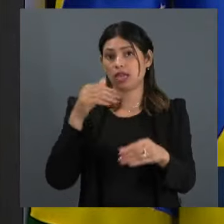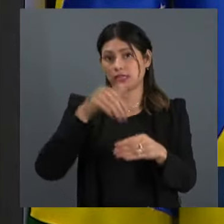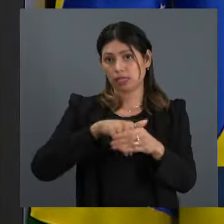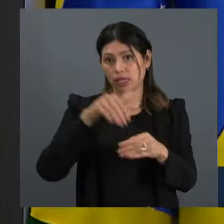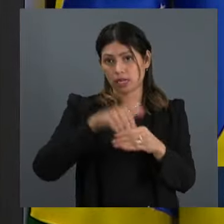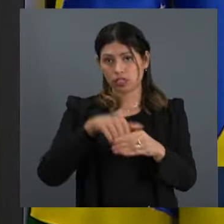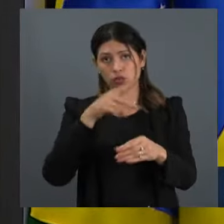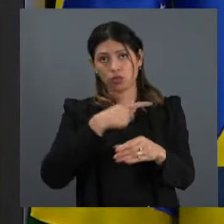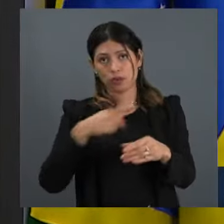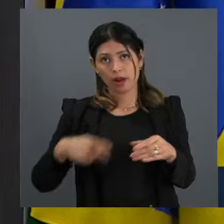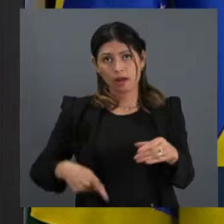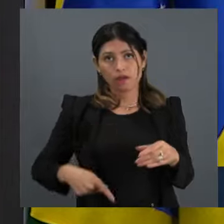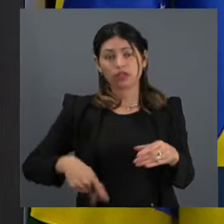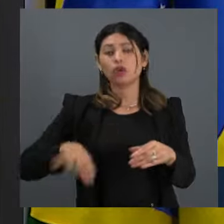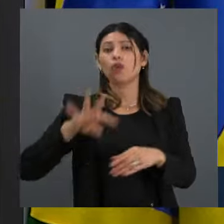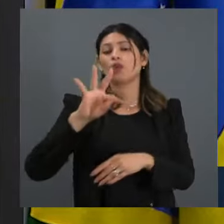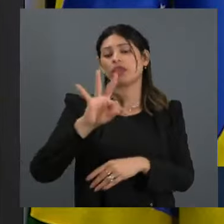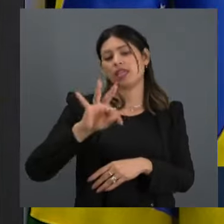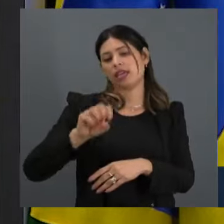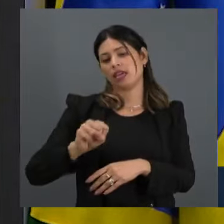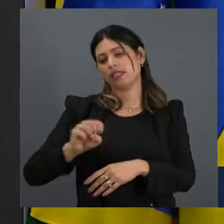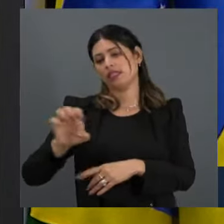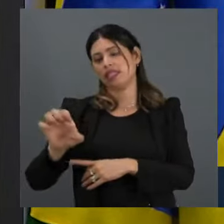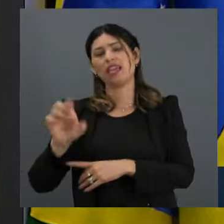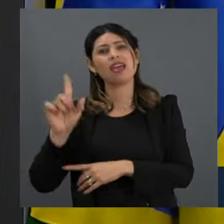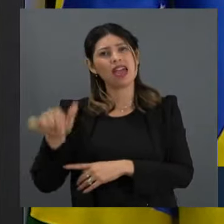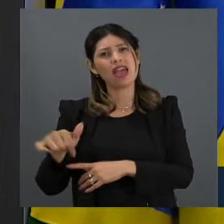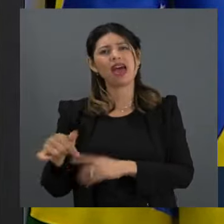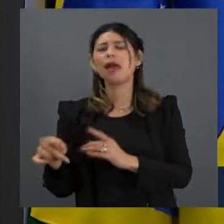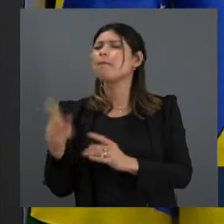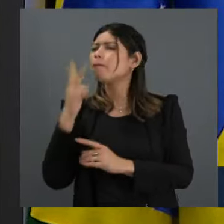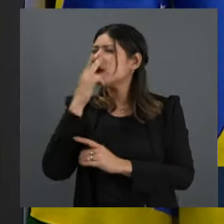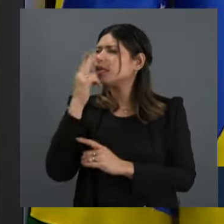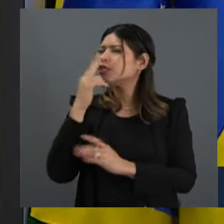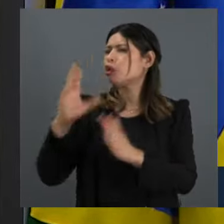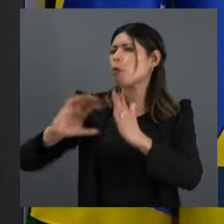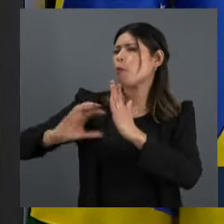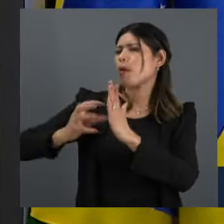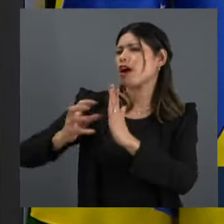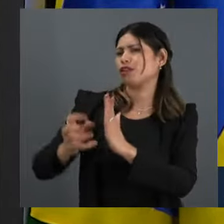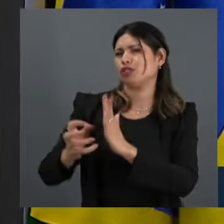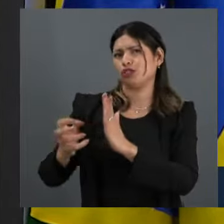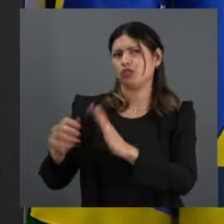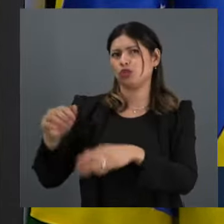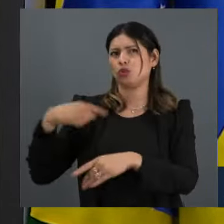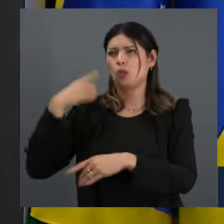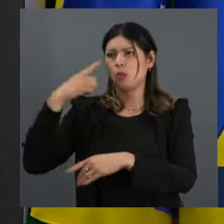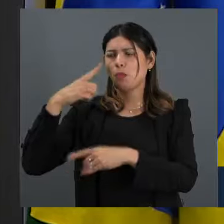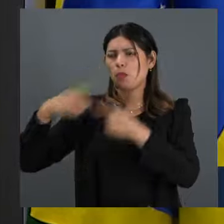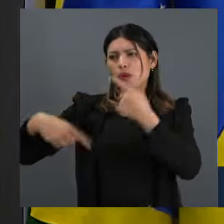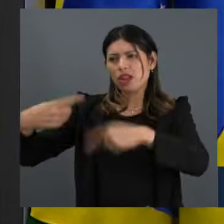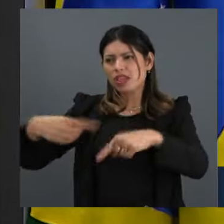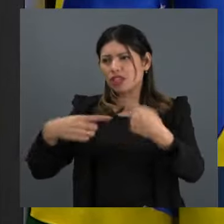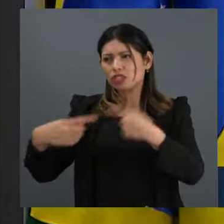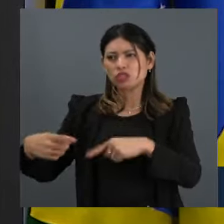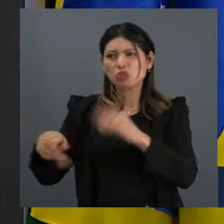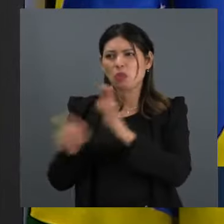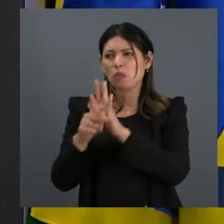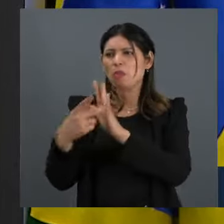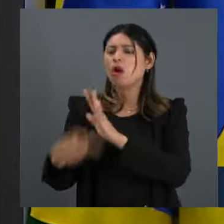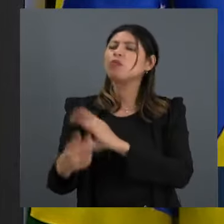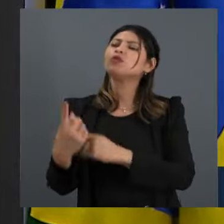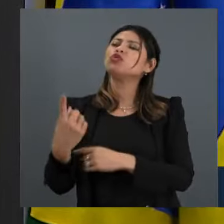funcionou praticamente como um partido político, a serviço de uma candidatura específica.